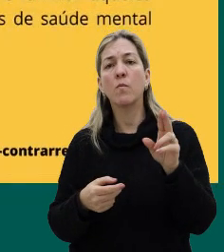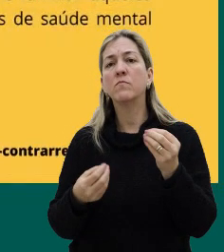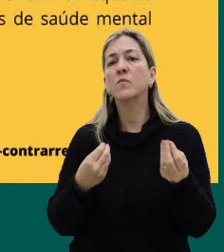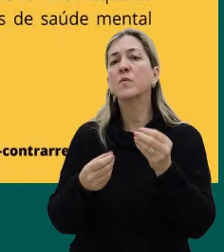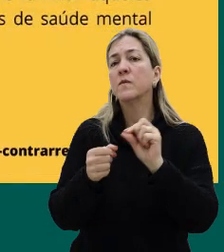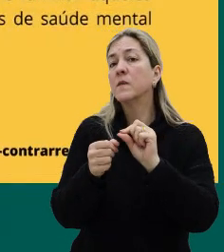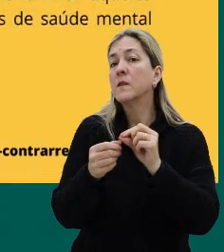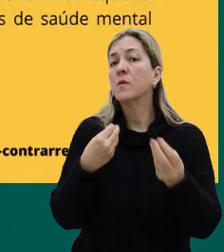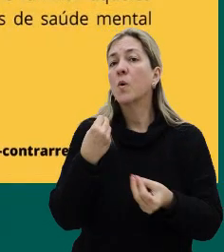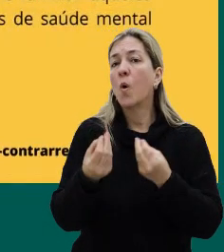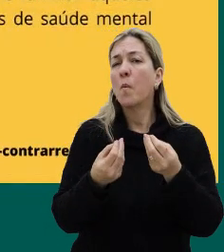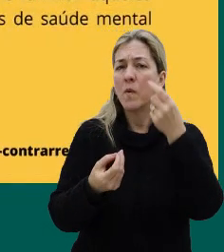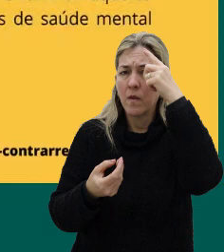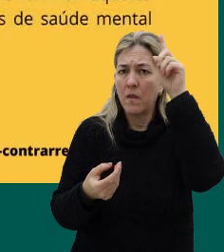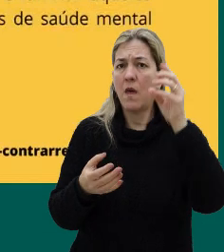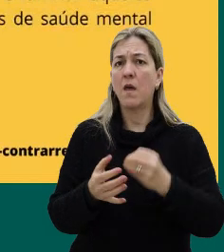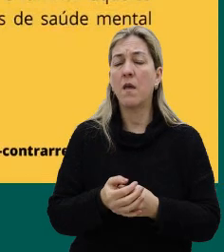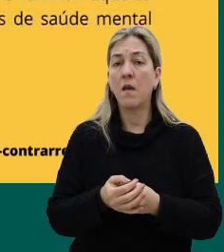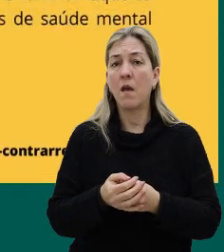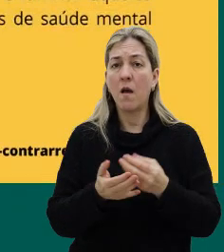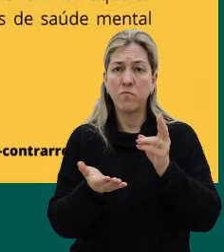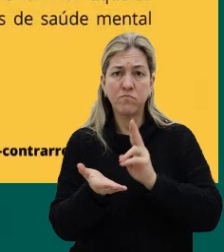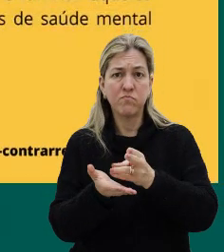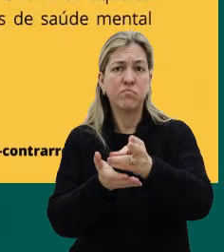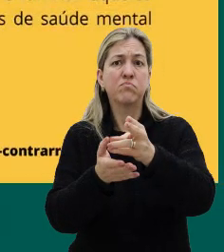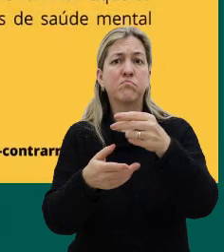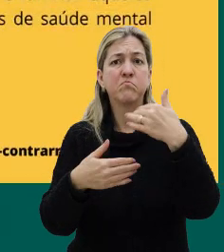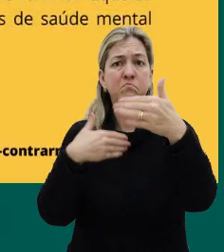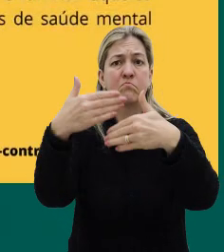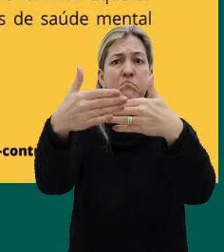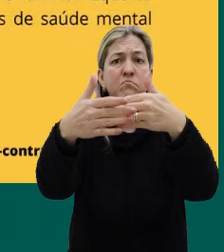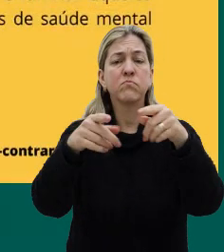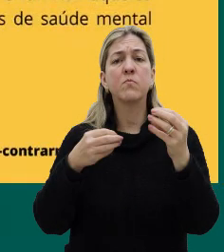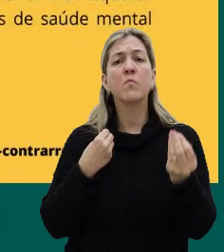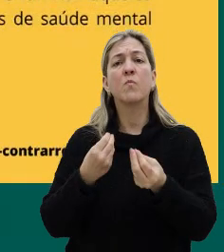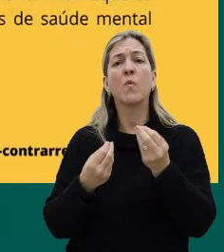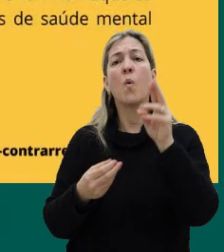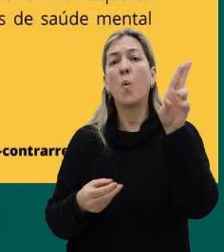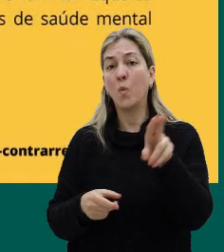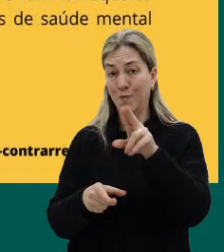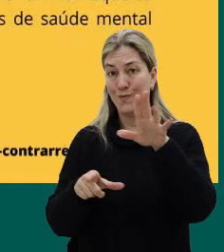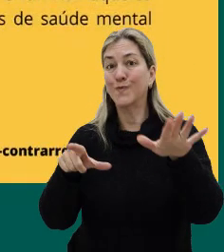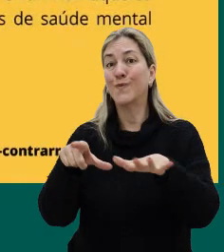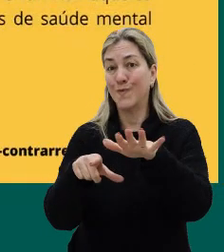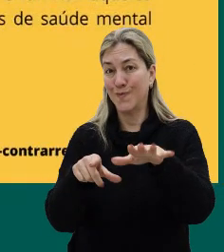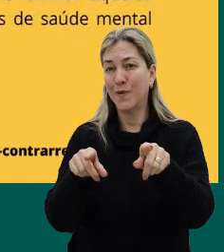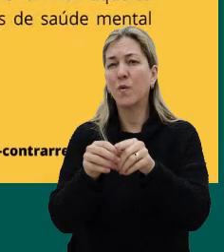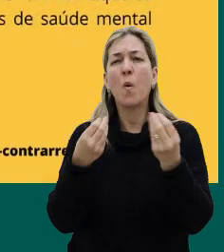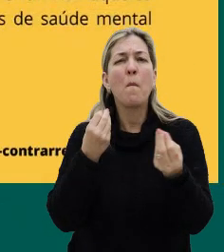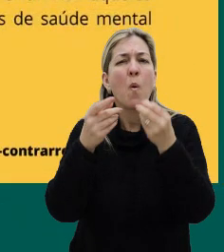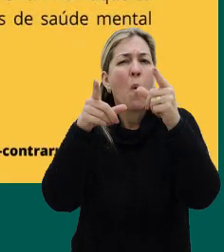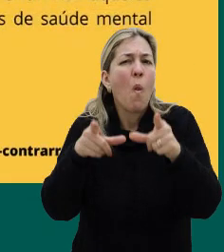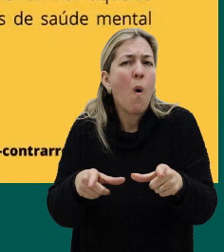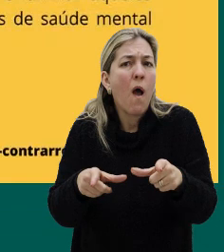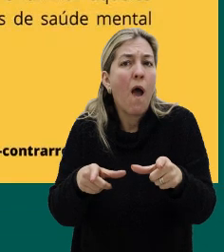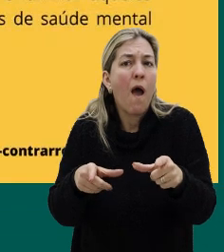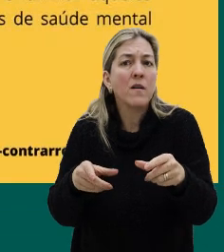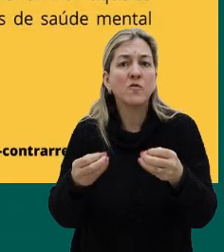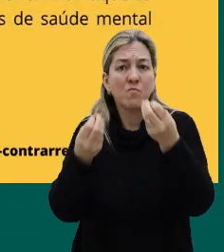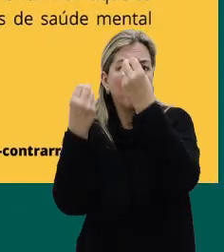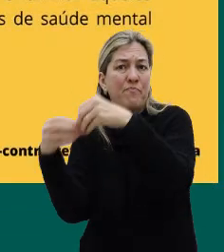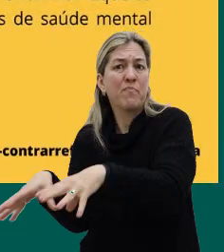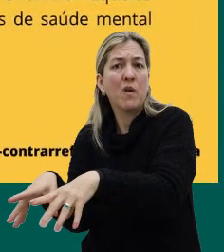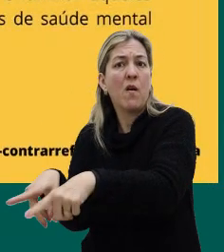se fazendo dessa ideia ao longo do tempo, né, o uso desse espaço como um lugar de despejo,